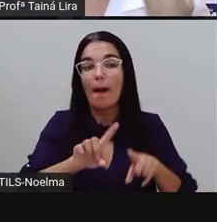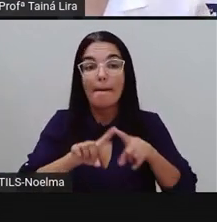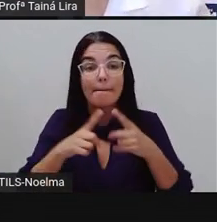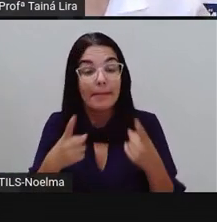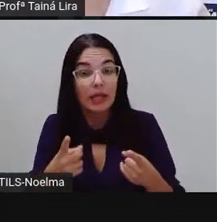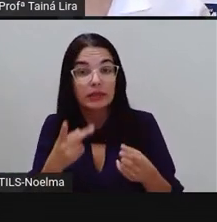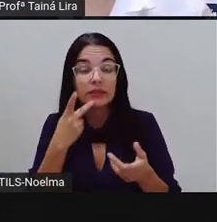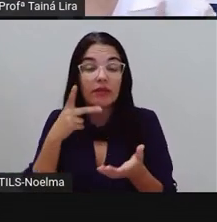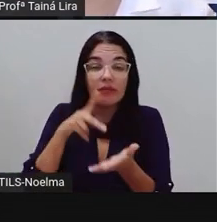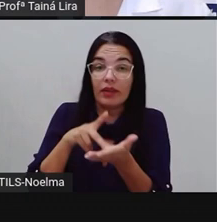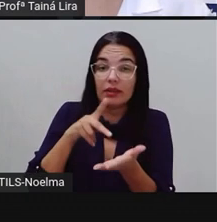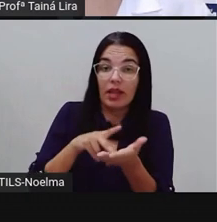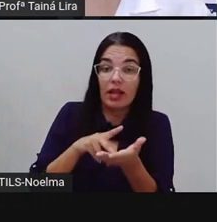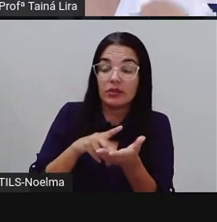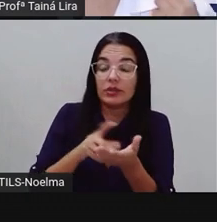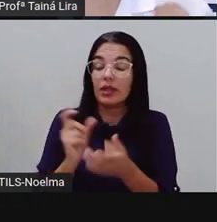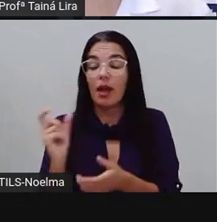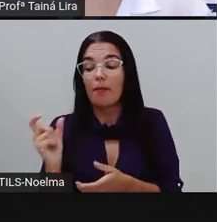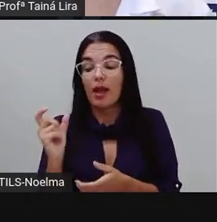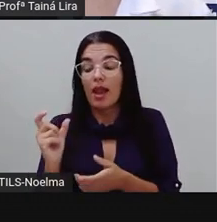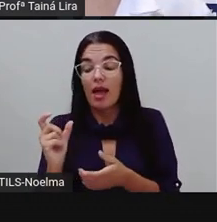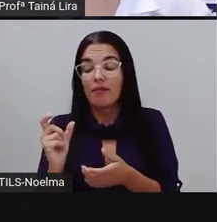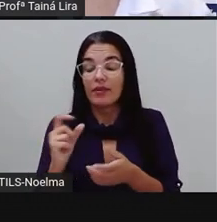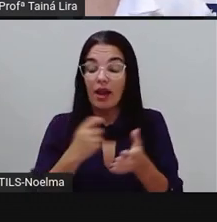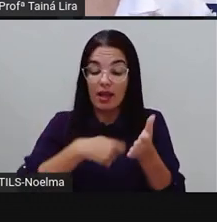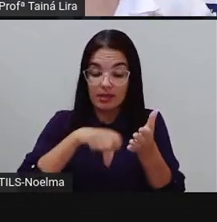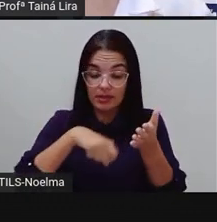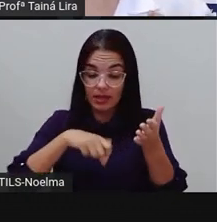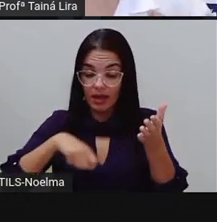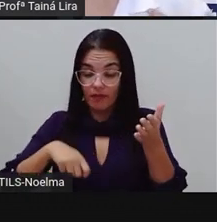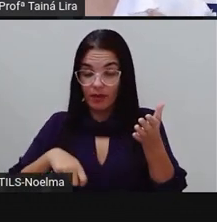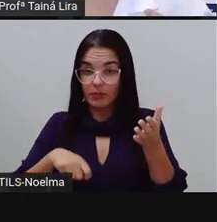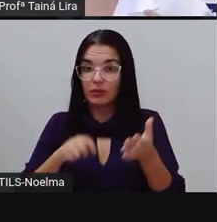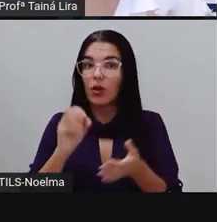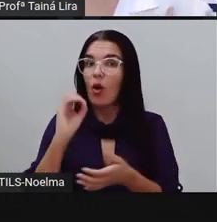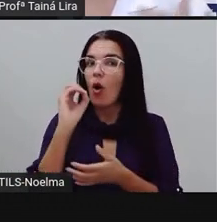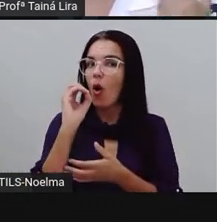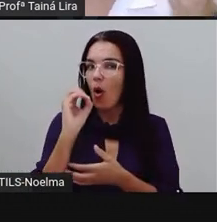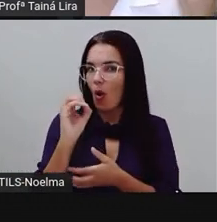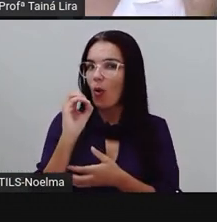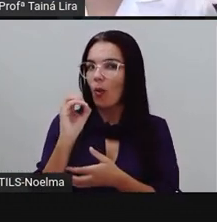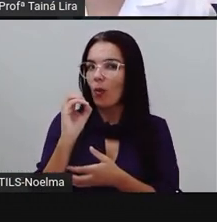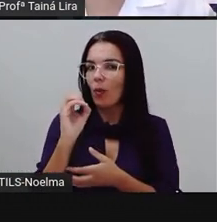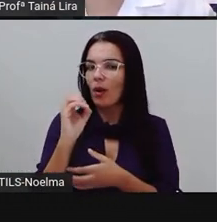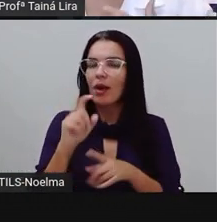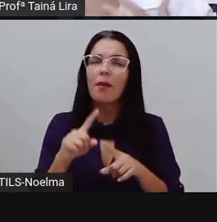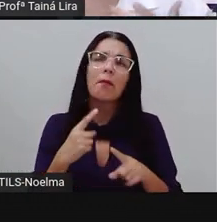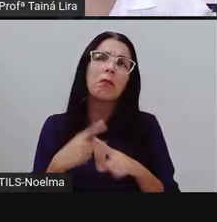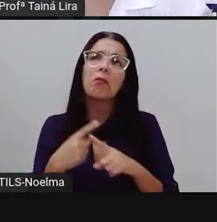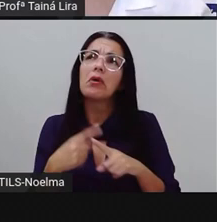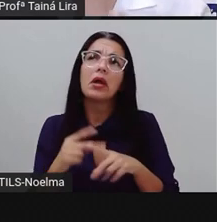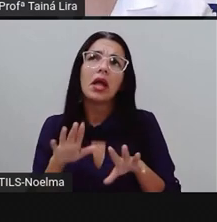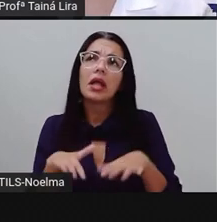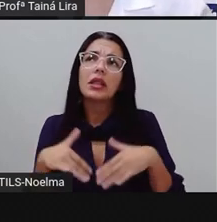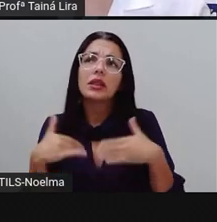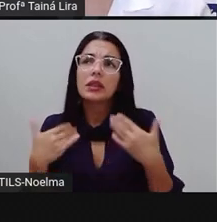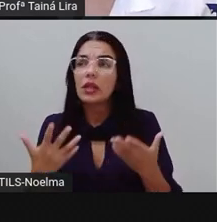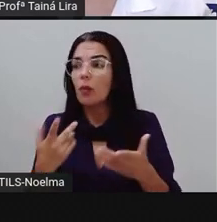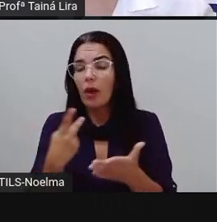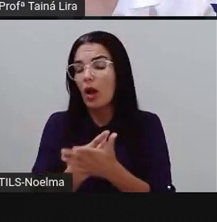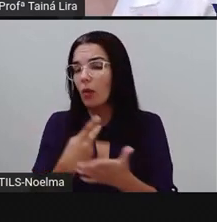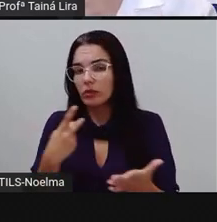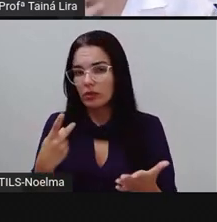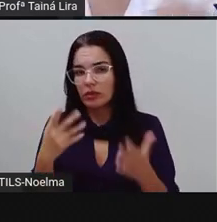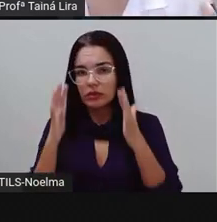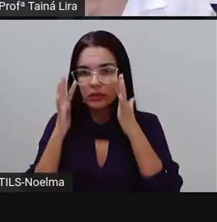palavra gato, nós escrevemos, ó, com a letra ó. Ó, pró, e por que é que isso acontece?